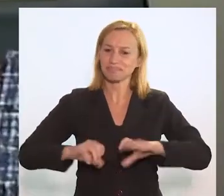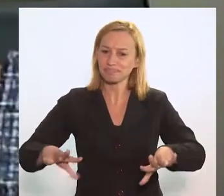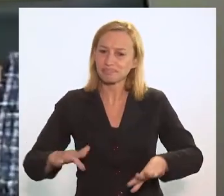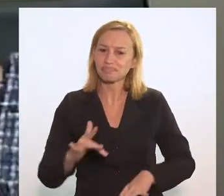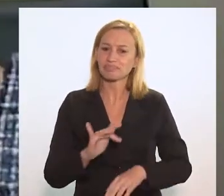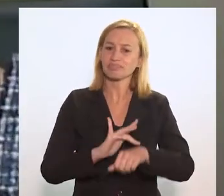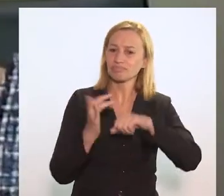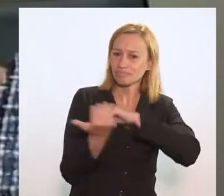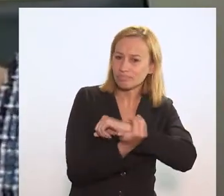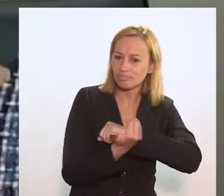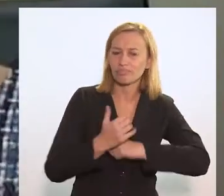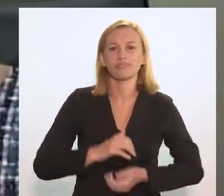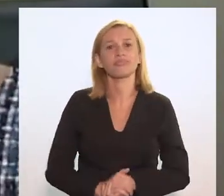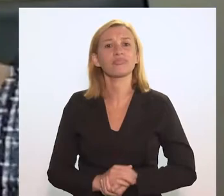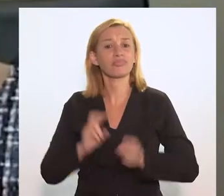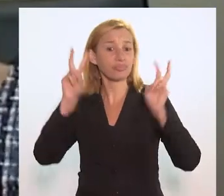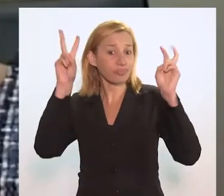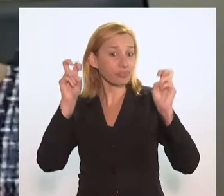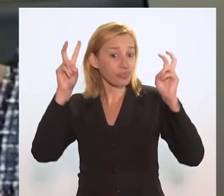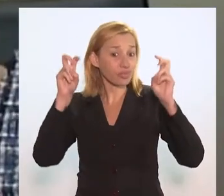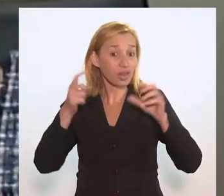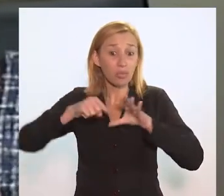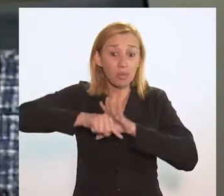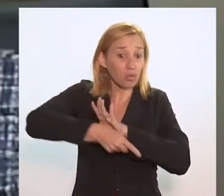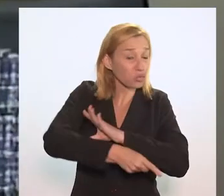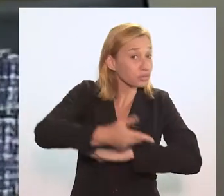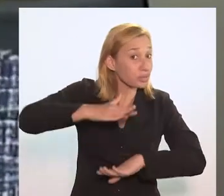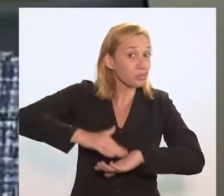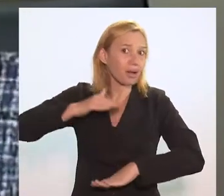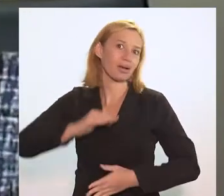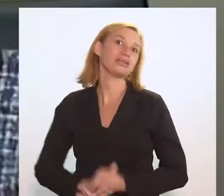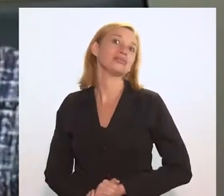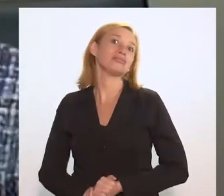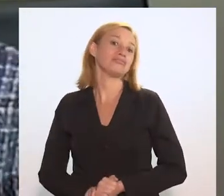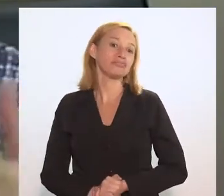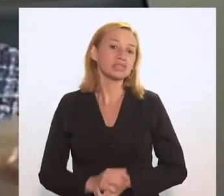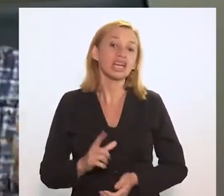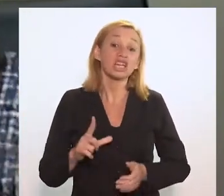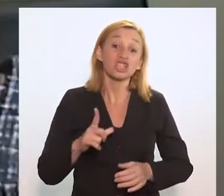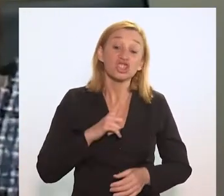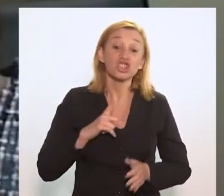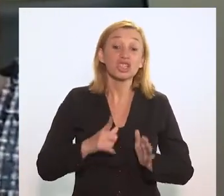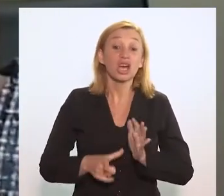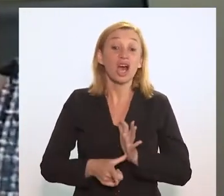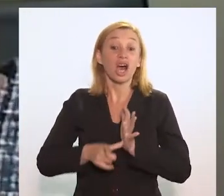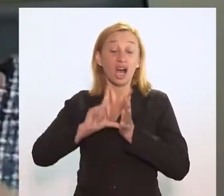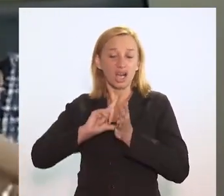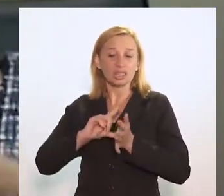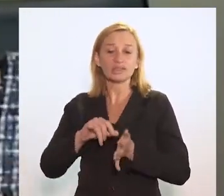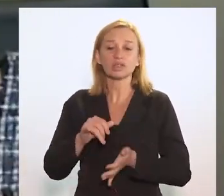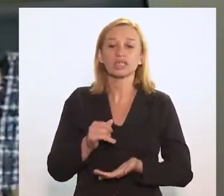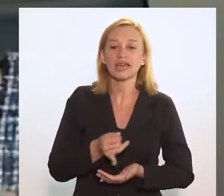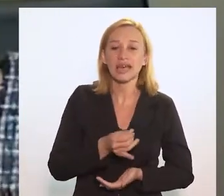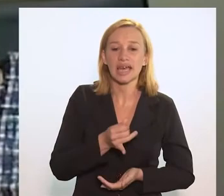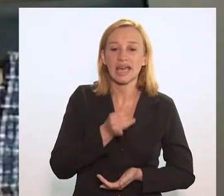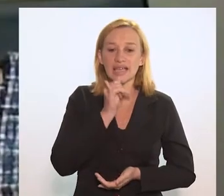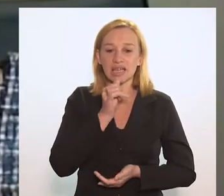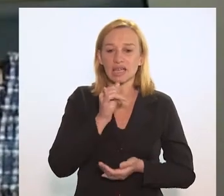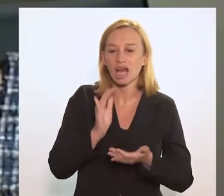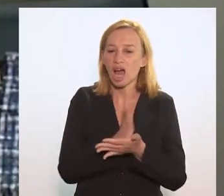Covid-19, essa questão se aprofunda. A gente tinha antes, por exemplo, algumas